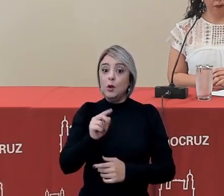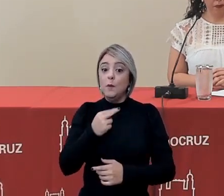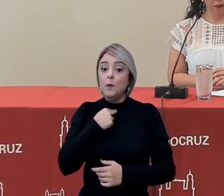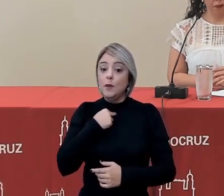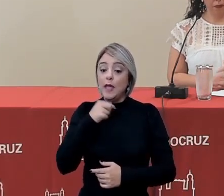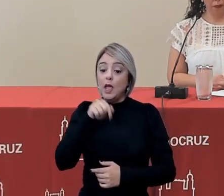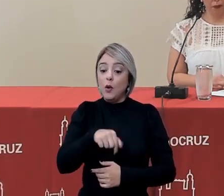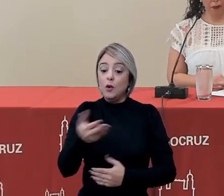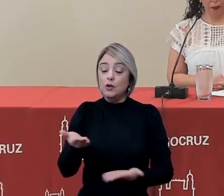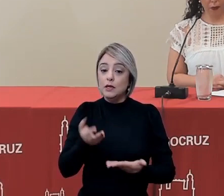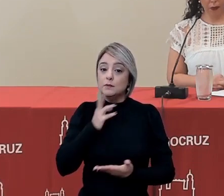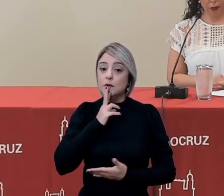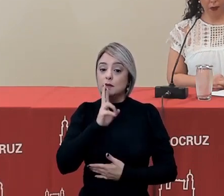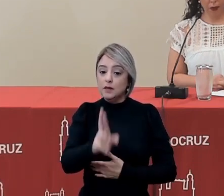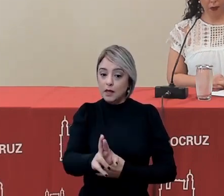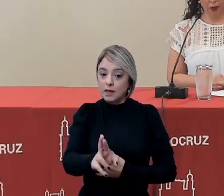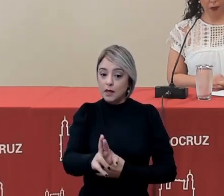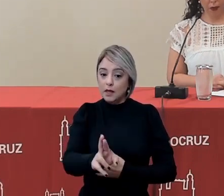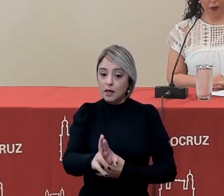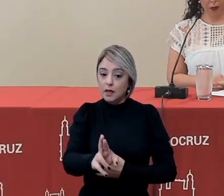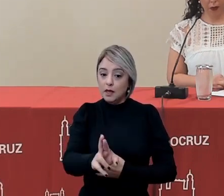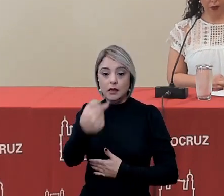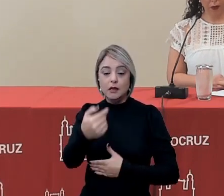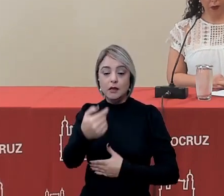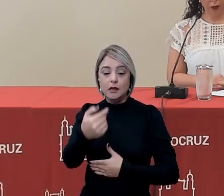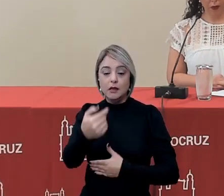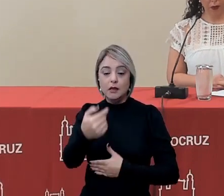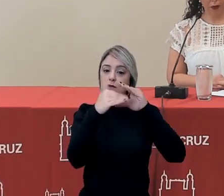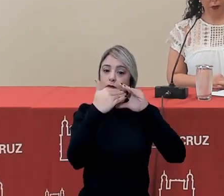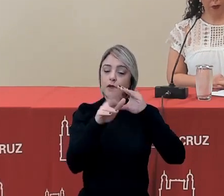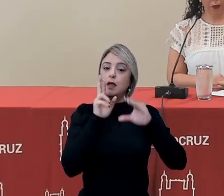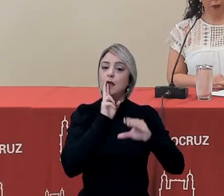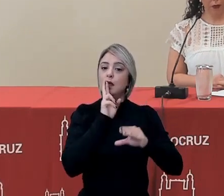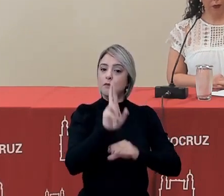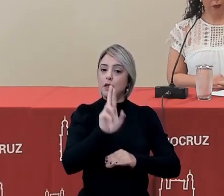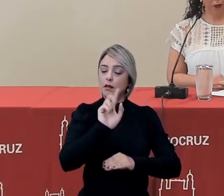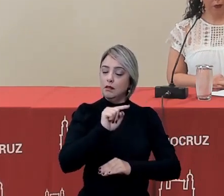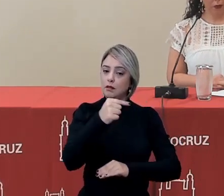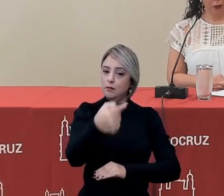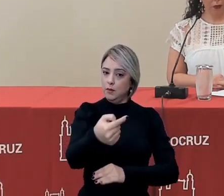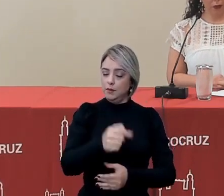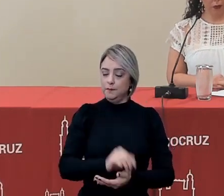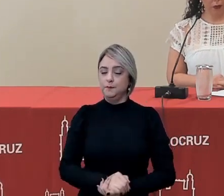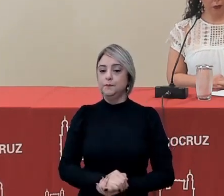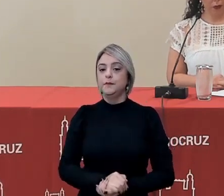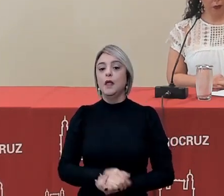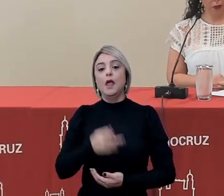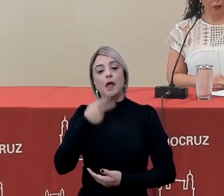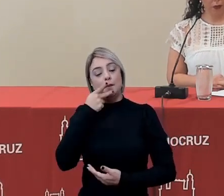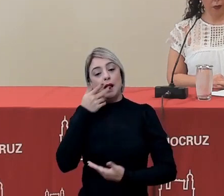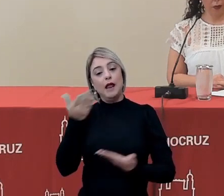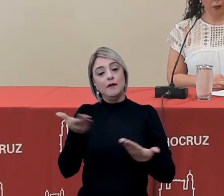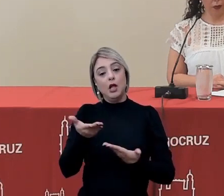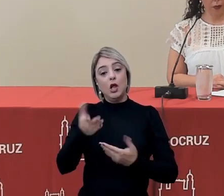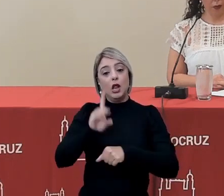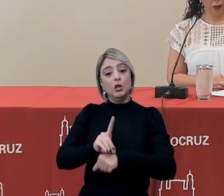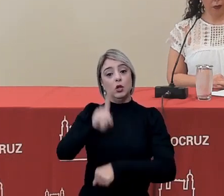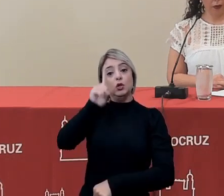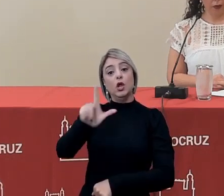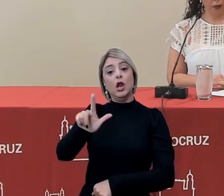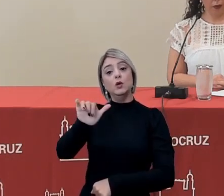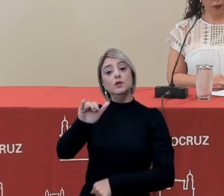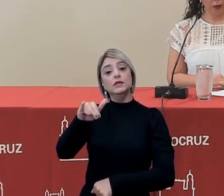possível responder, a gente manda as respostas posteriormente. Com a palavra agora, a doutora